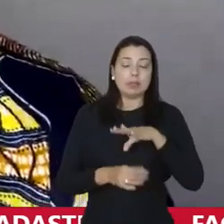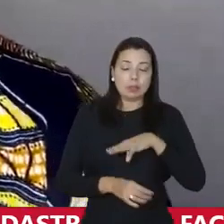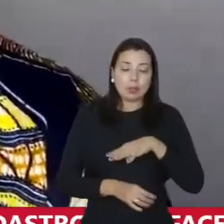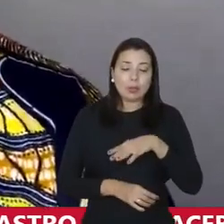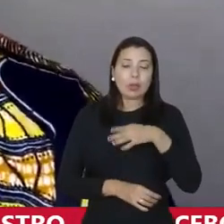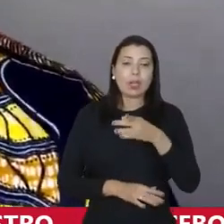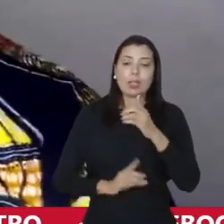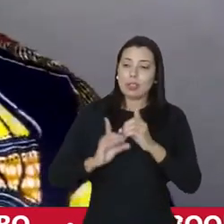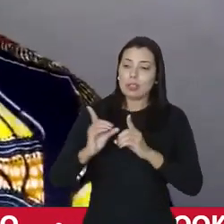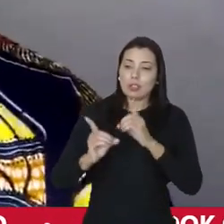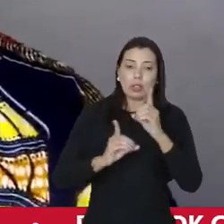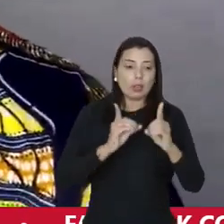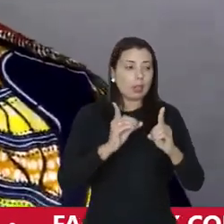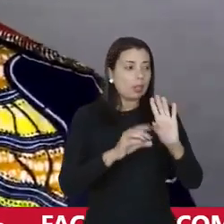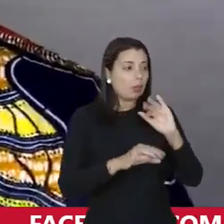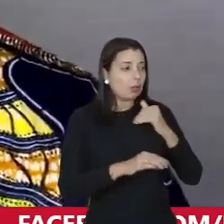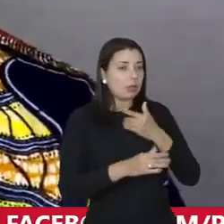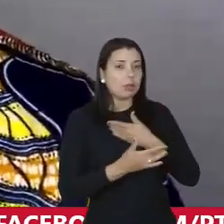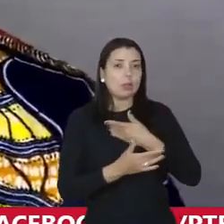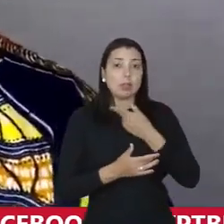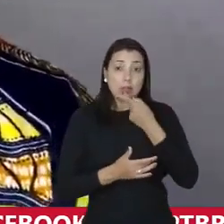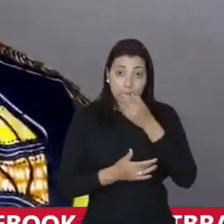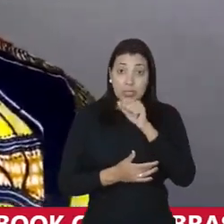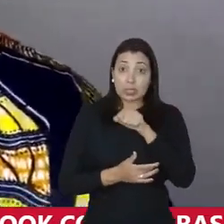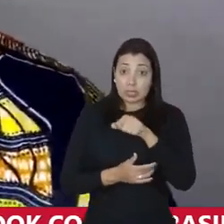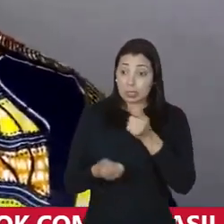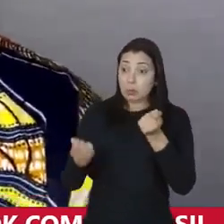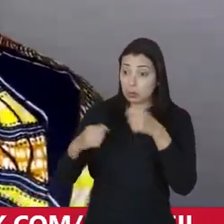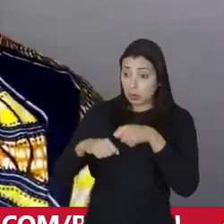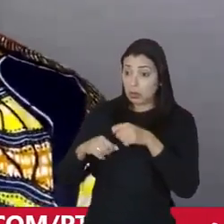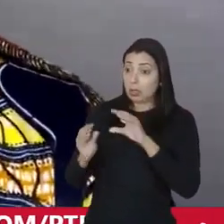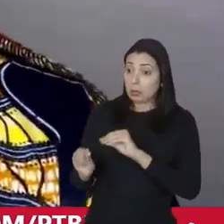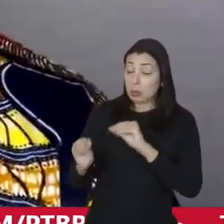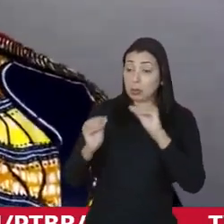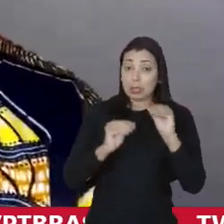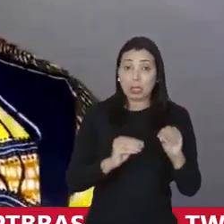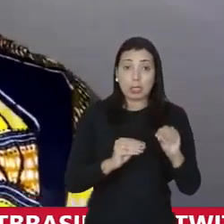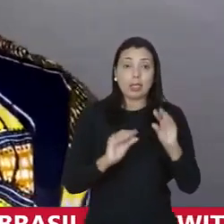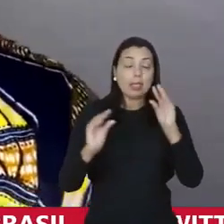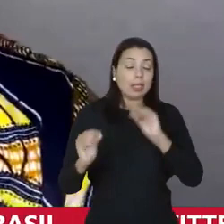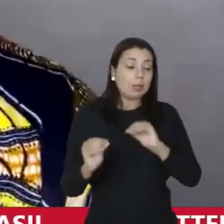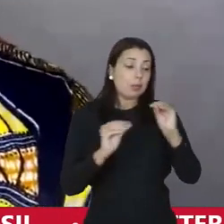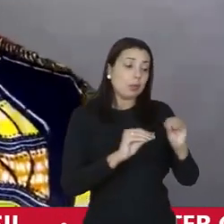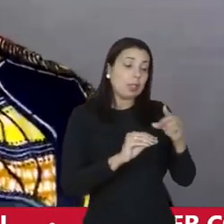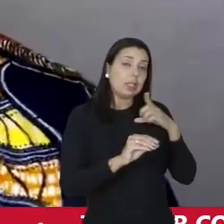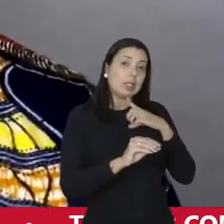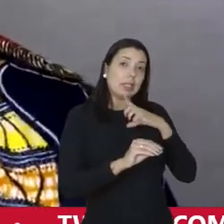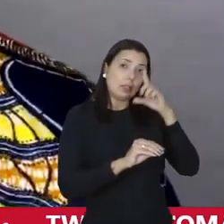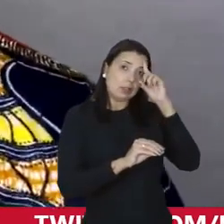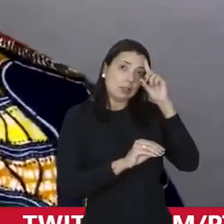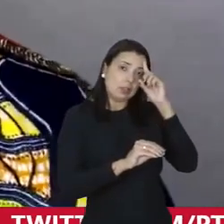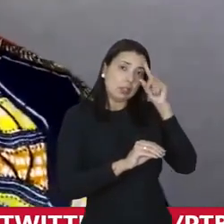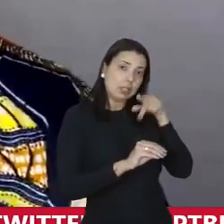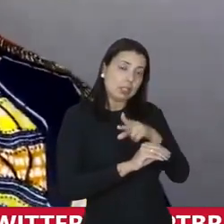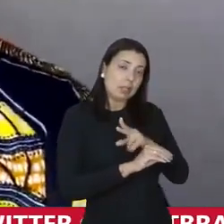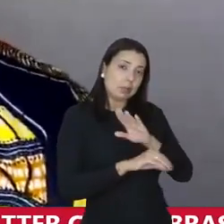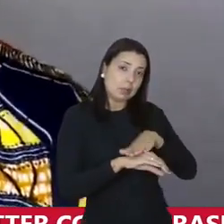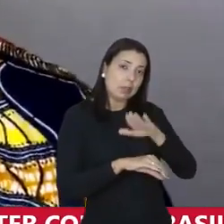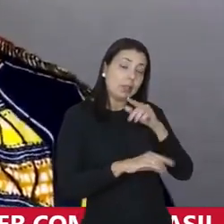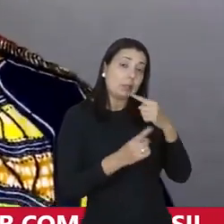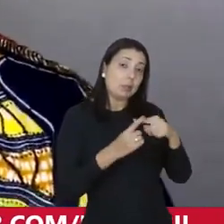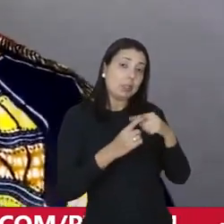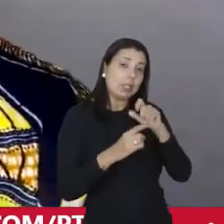de dialogar com os nossos e dizer que é possível mudar e a gente mudou tem mudado e vai mudar muito mais